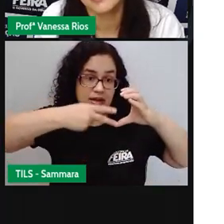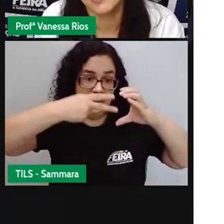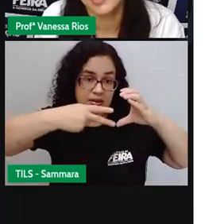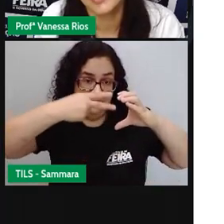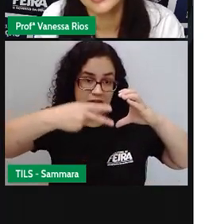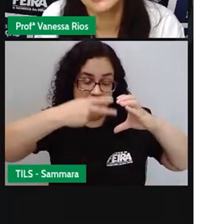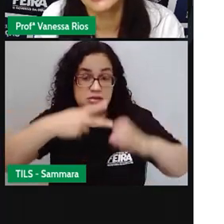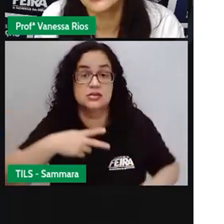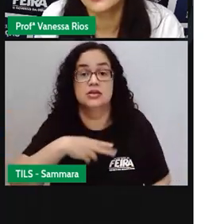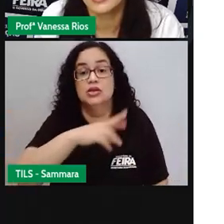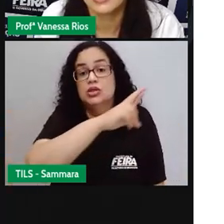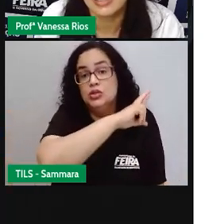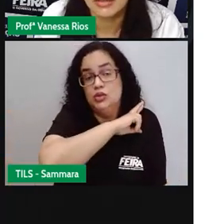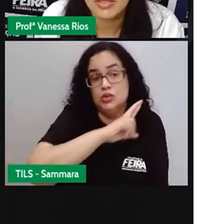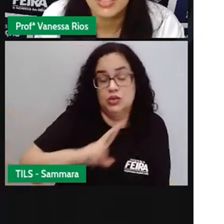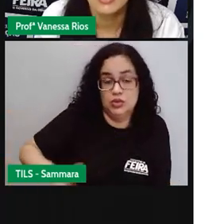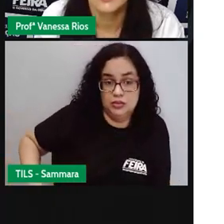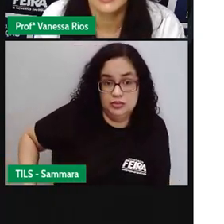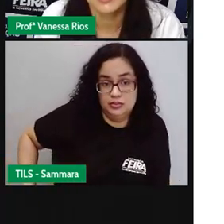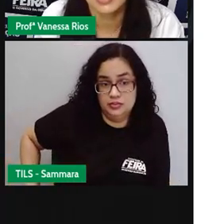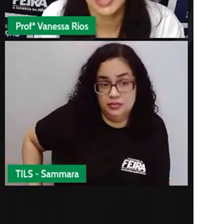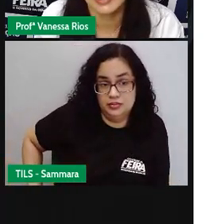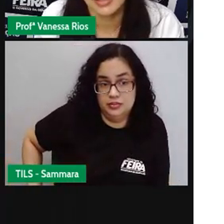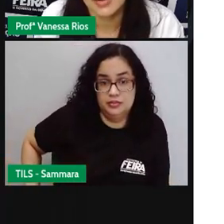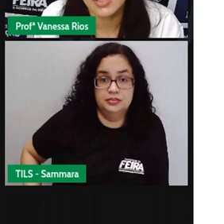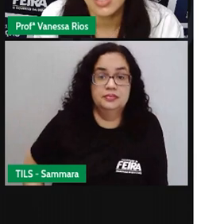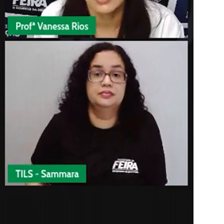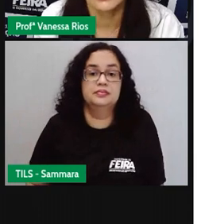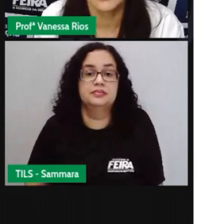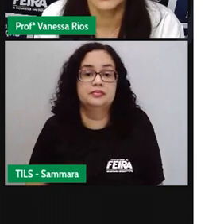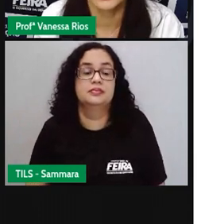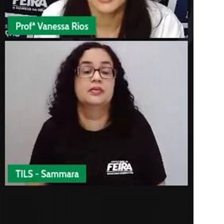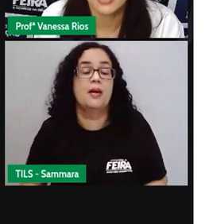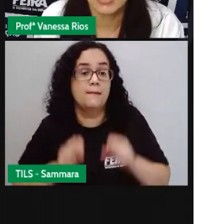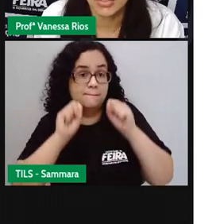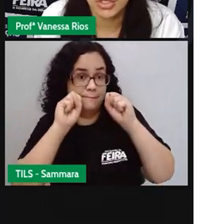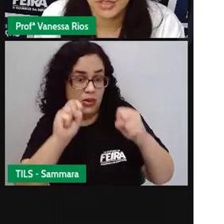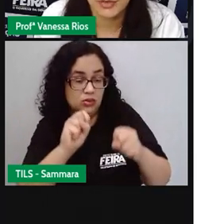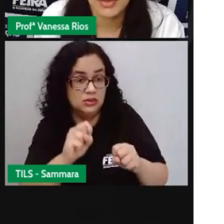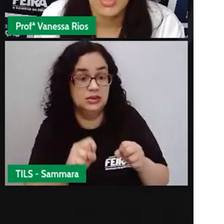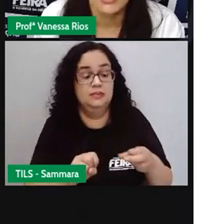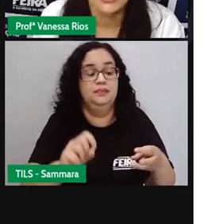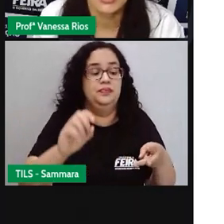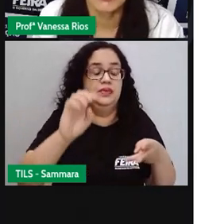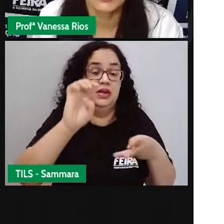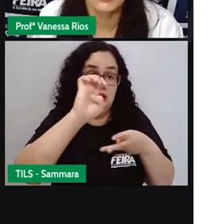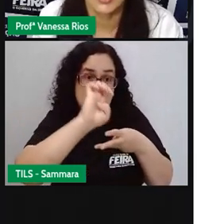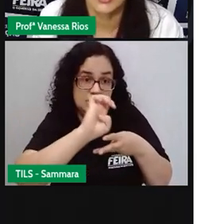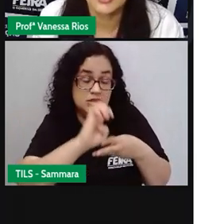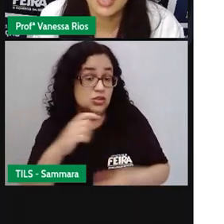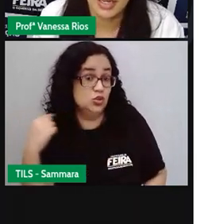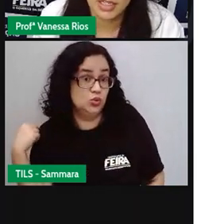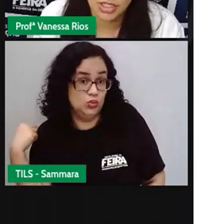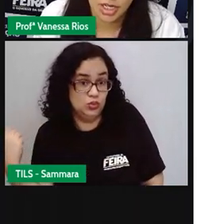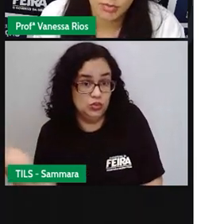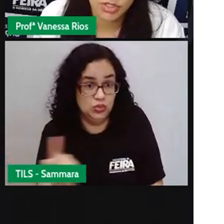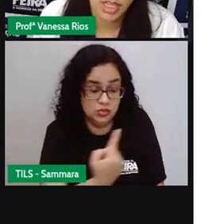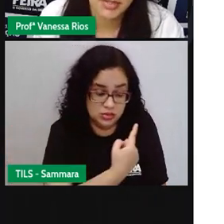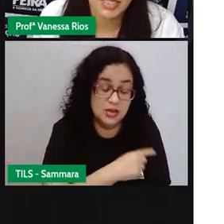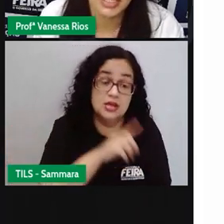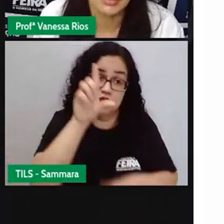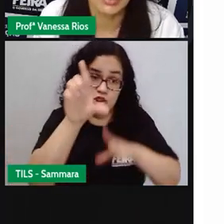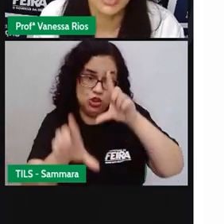formadas aí por representantes eleitos pelos cidadãos. Então, o poder executivo somos nós que